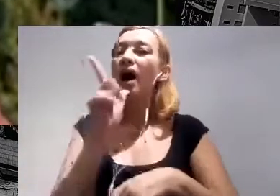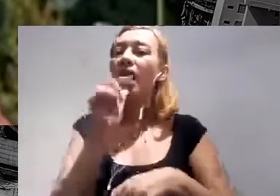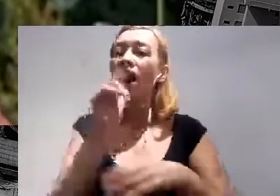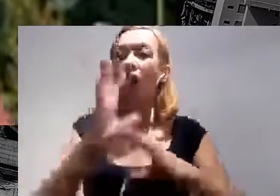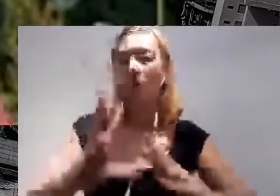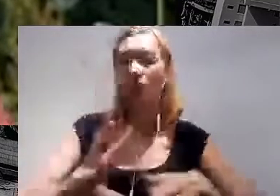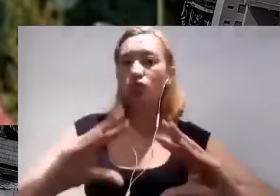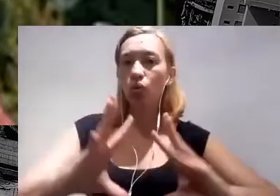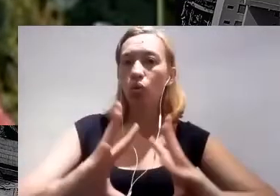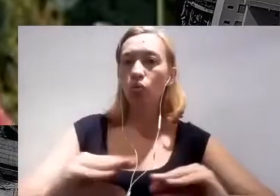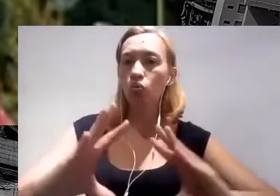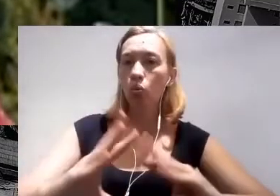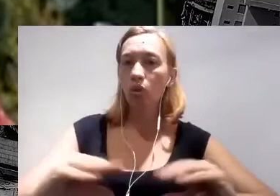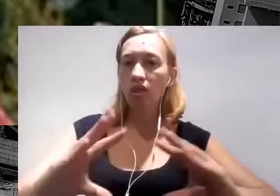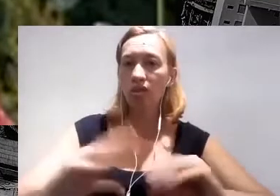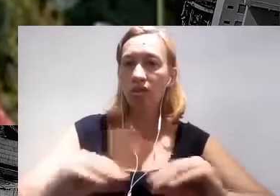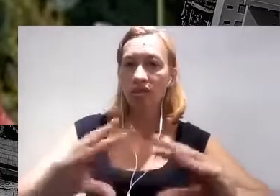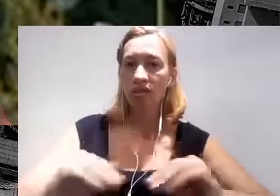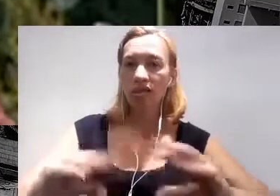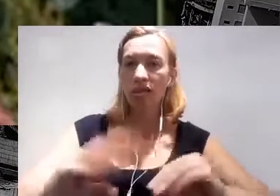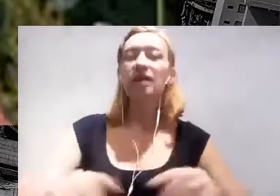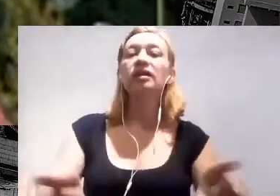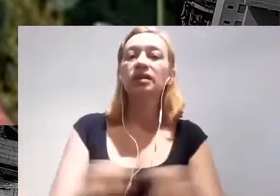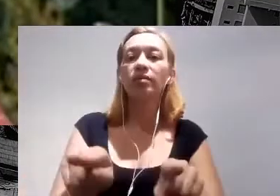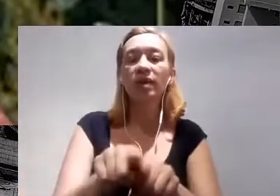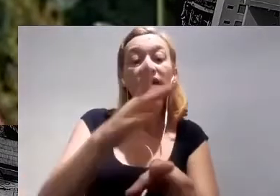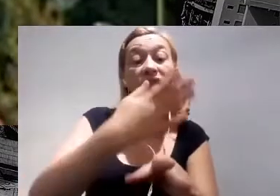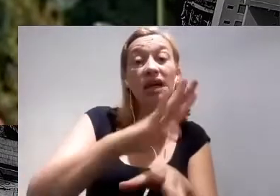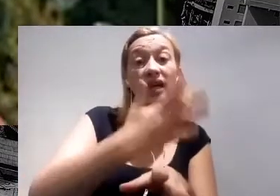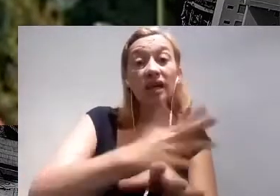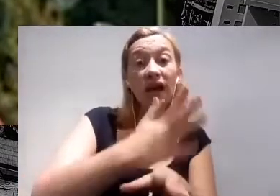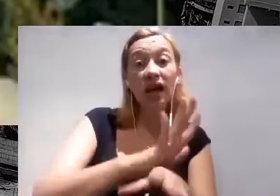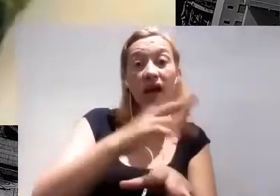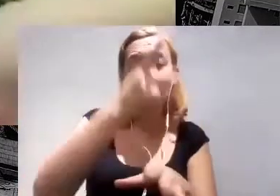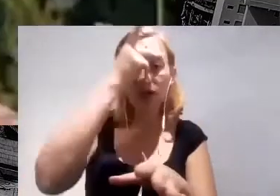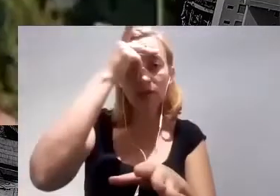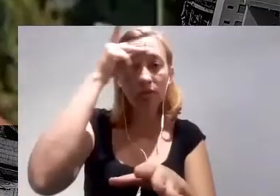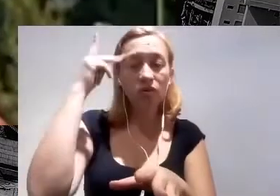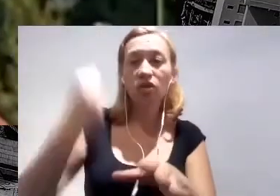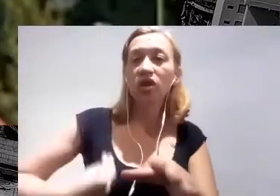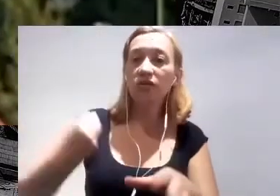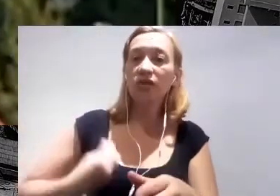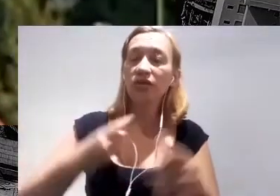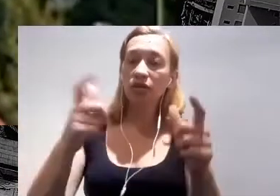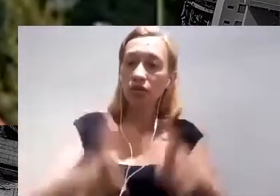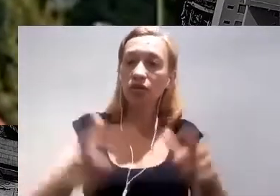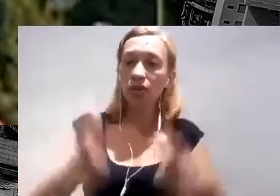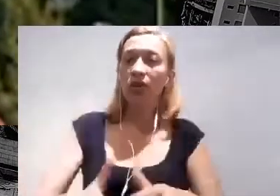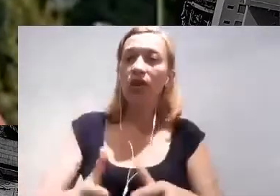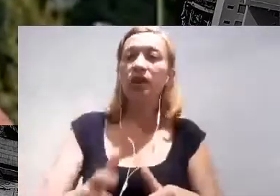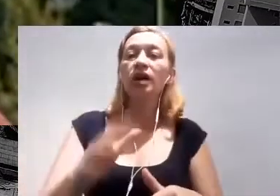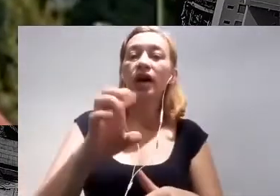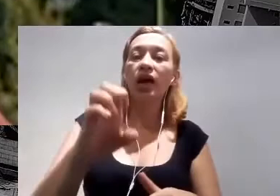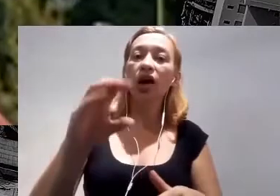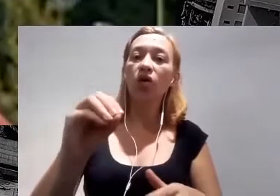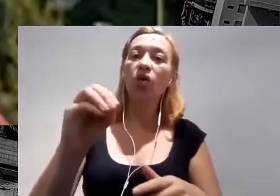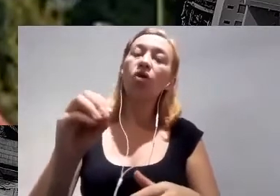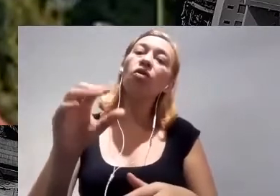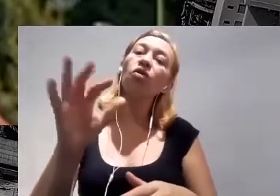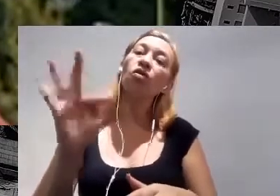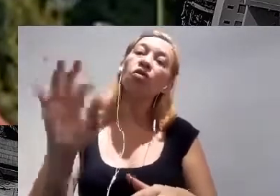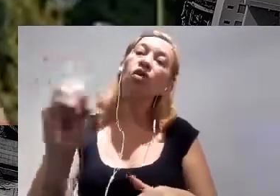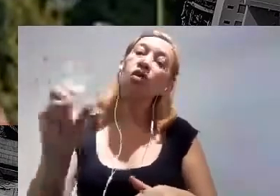importante treinar a comunidade local. Então, por exemplo, nesses ecofossas, 56 pessoas da comunidade local foram